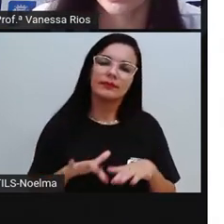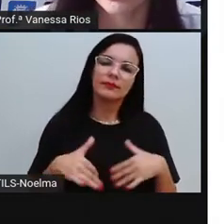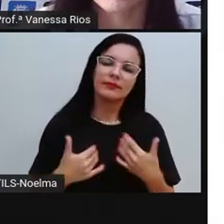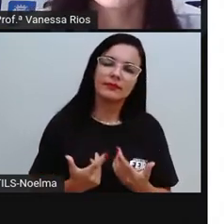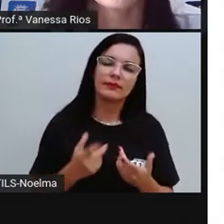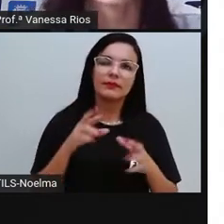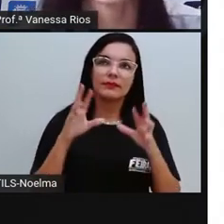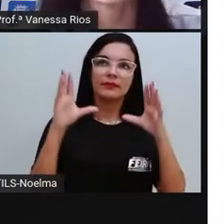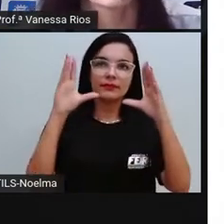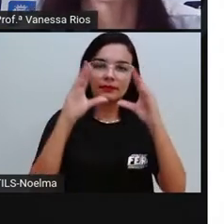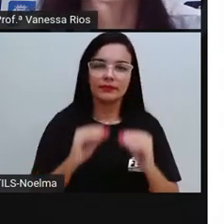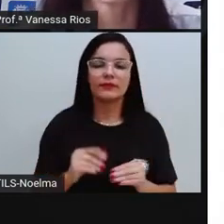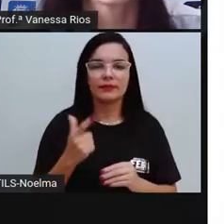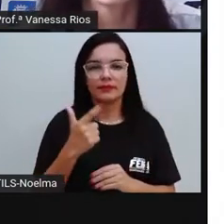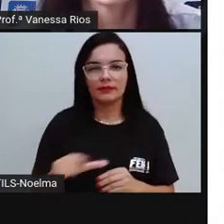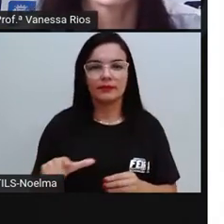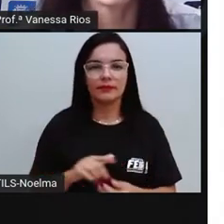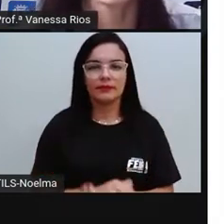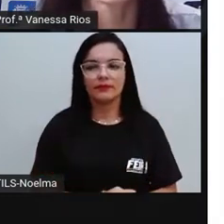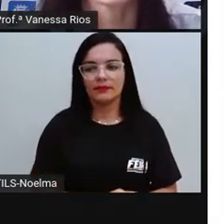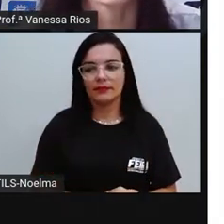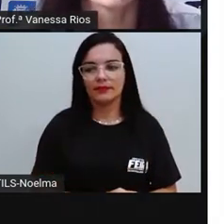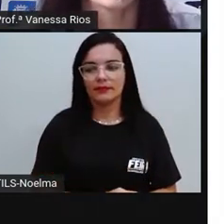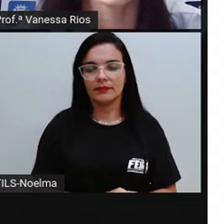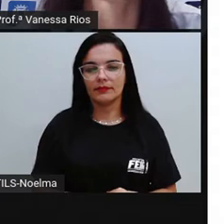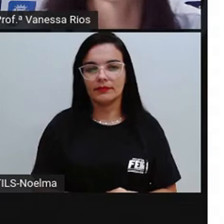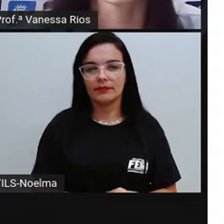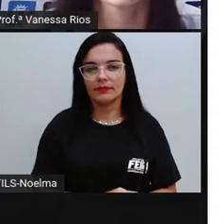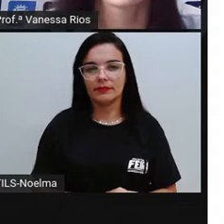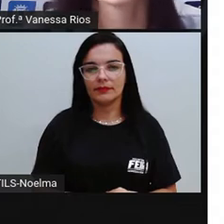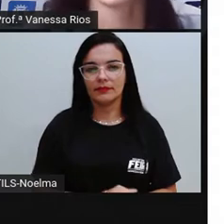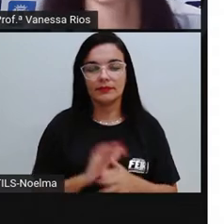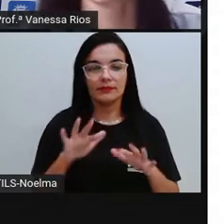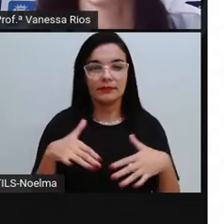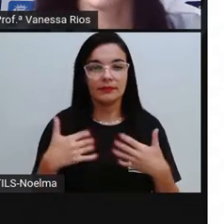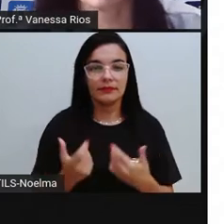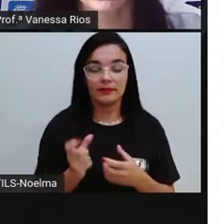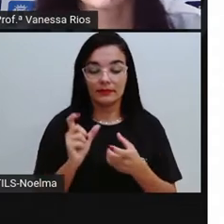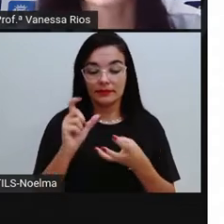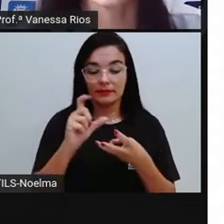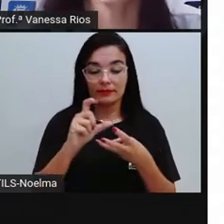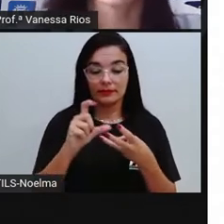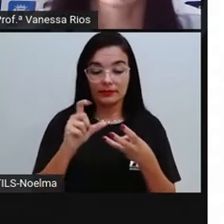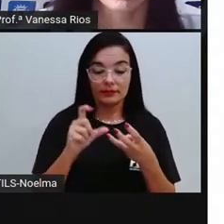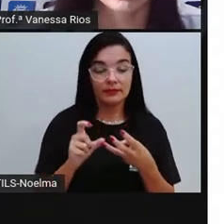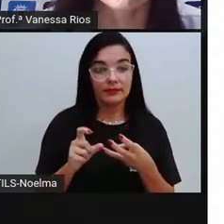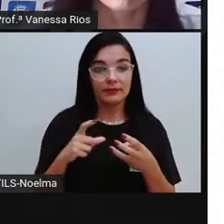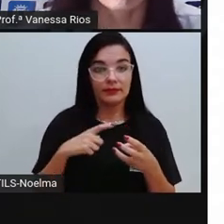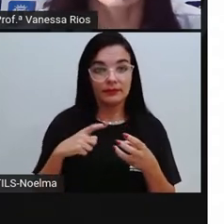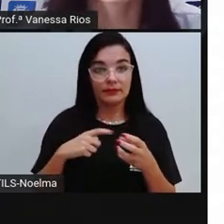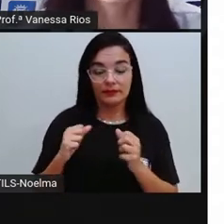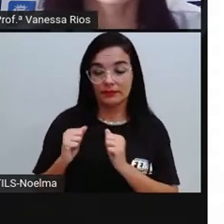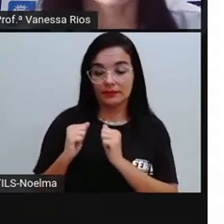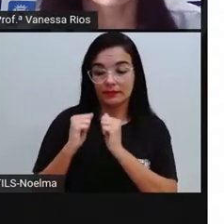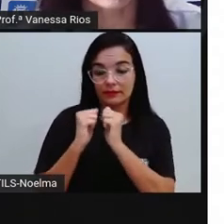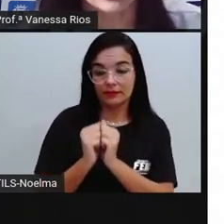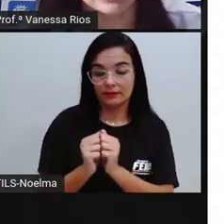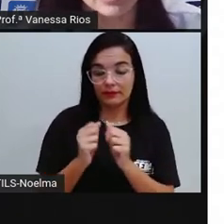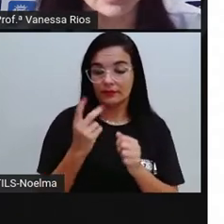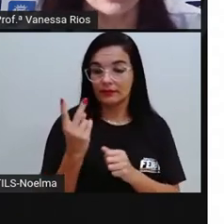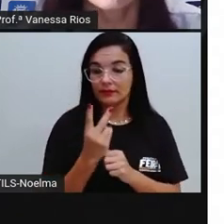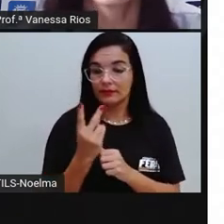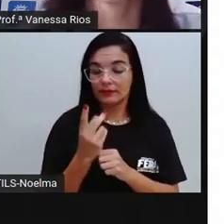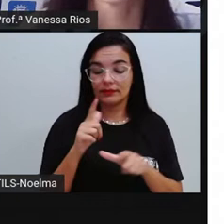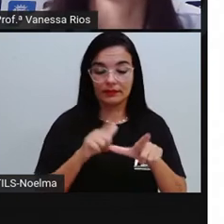pequena revisada, tá certo? Olhem só. As sílabas, elas são formadas, né? Por uma letra ou junção de